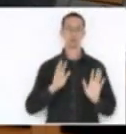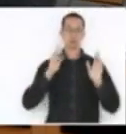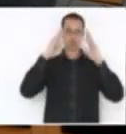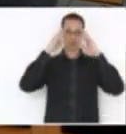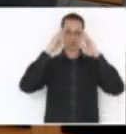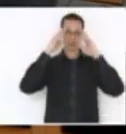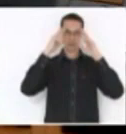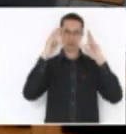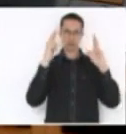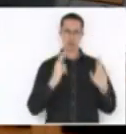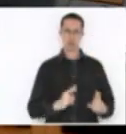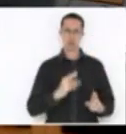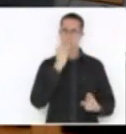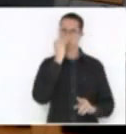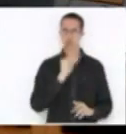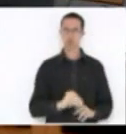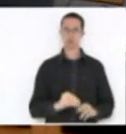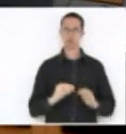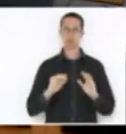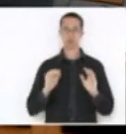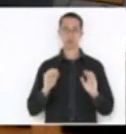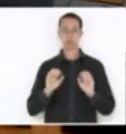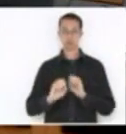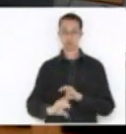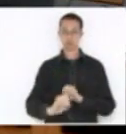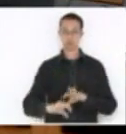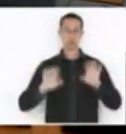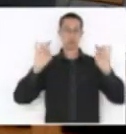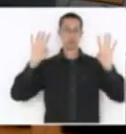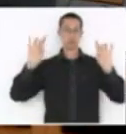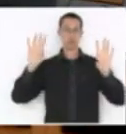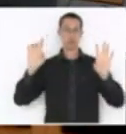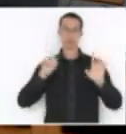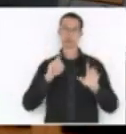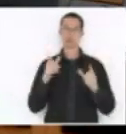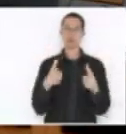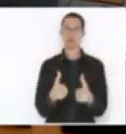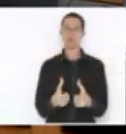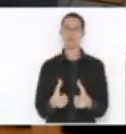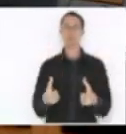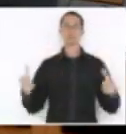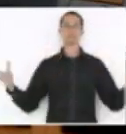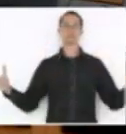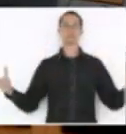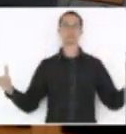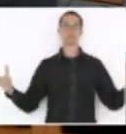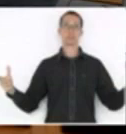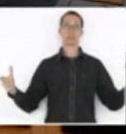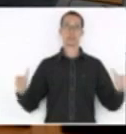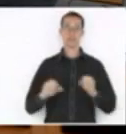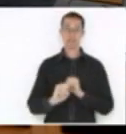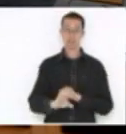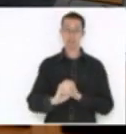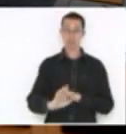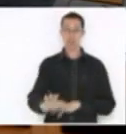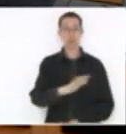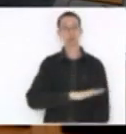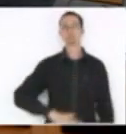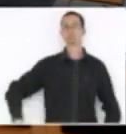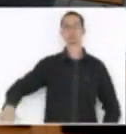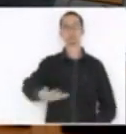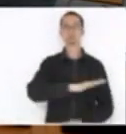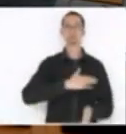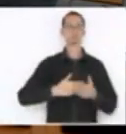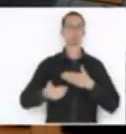a educação especial. Nós estamos ampliando a educação como um todo, que, inclusive,